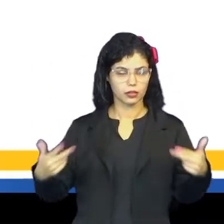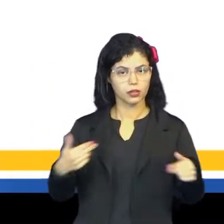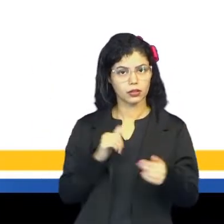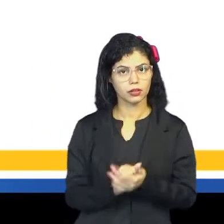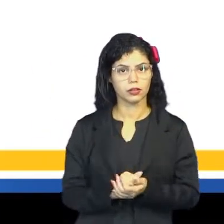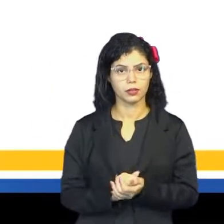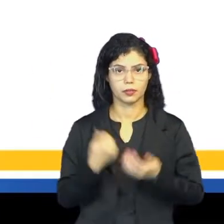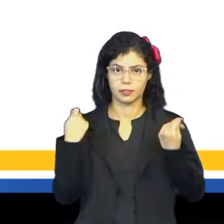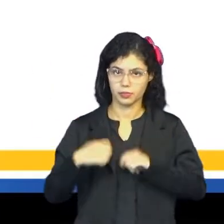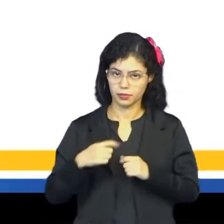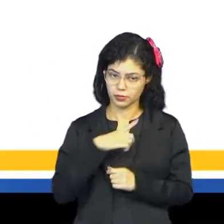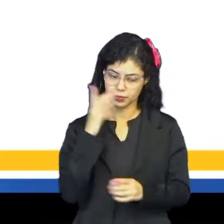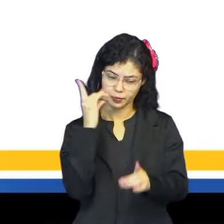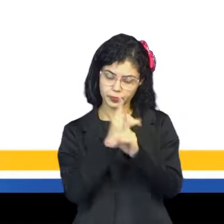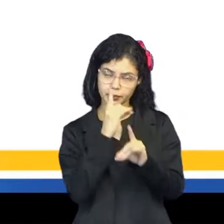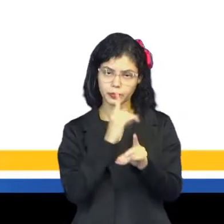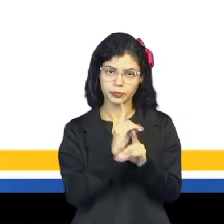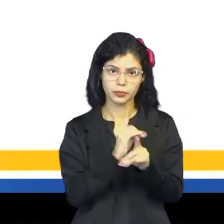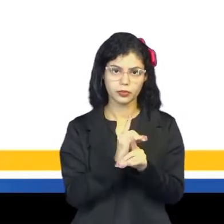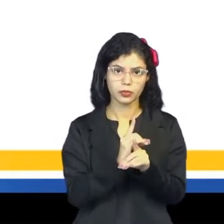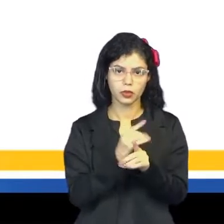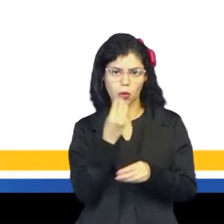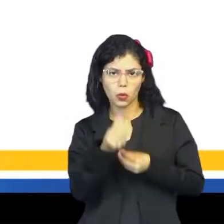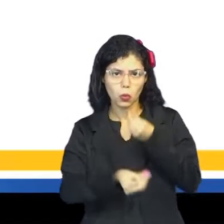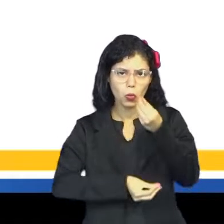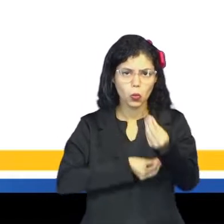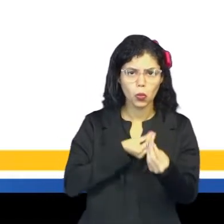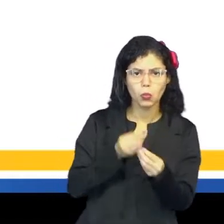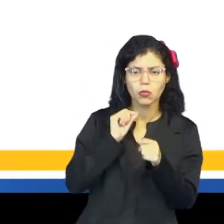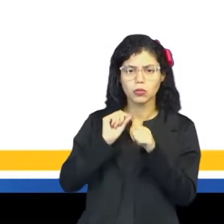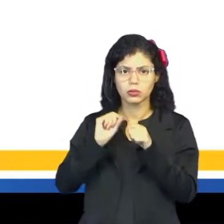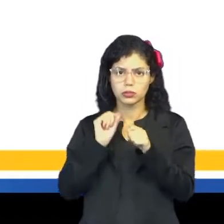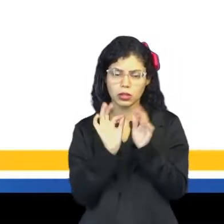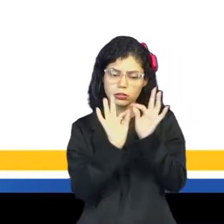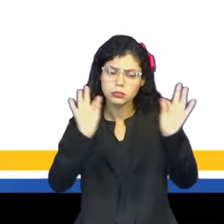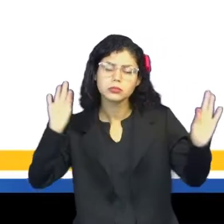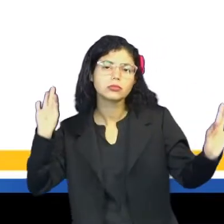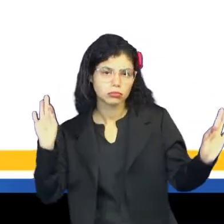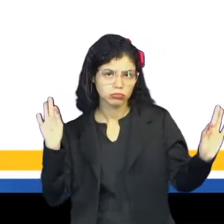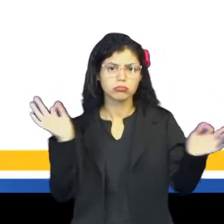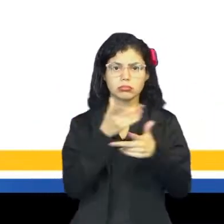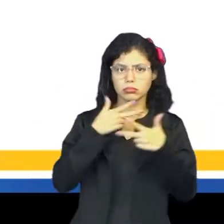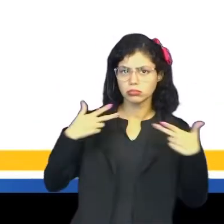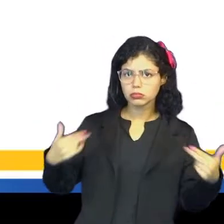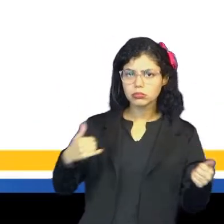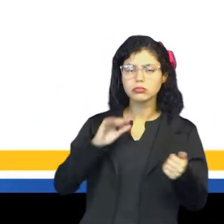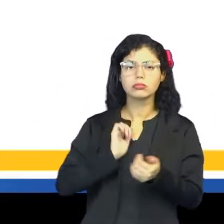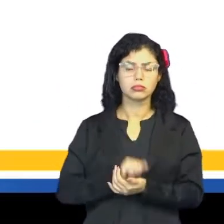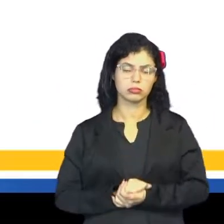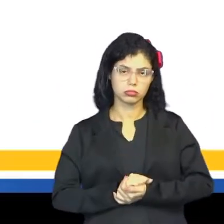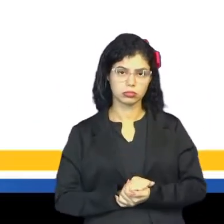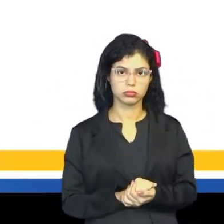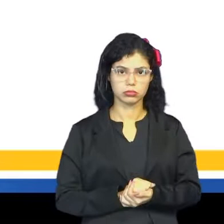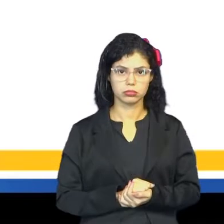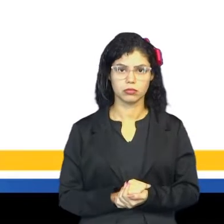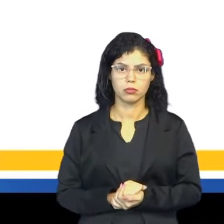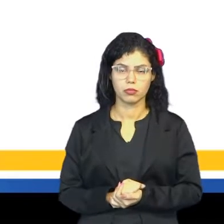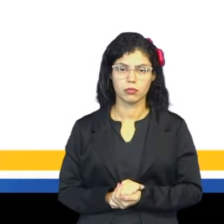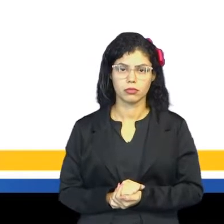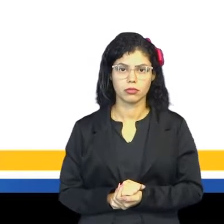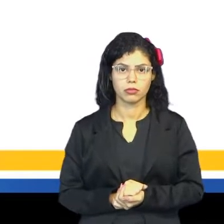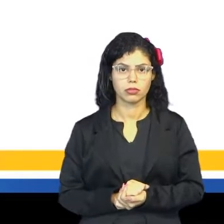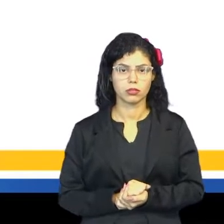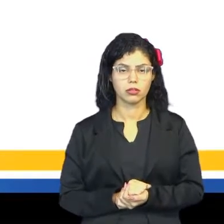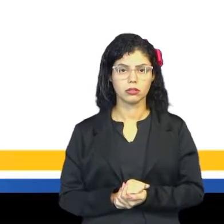e teve que descobrir meios para realizar as medições, tá? Cinturion,